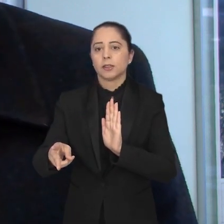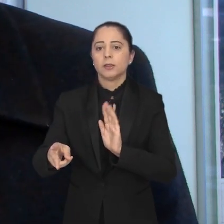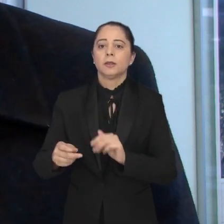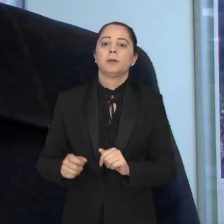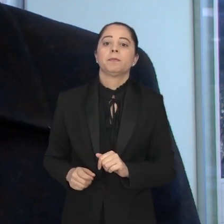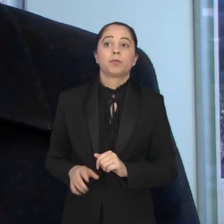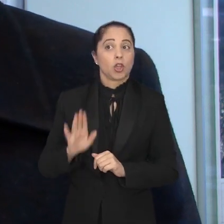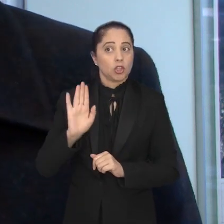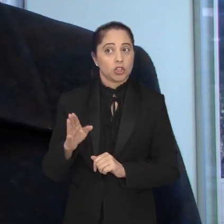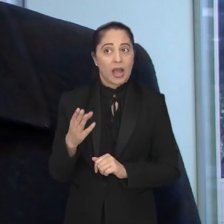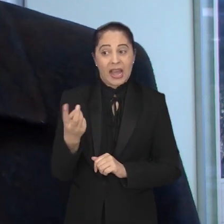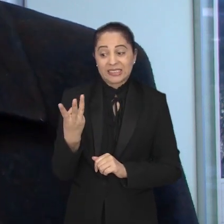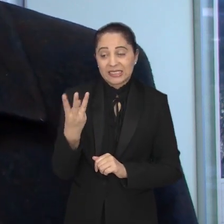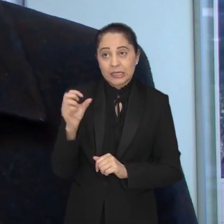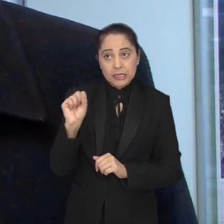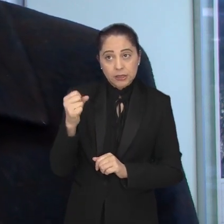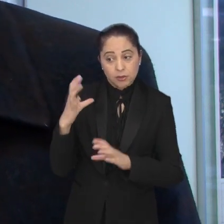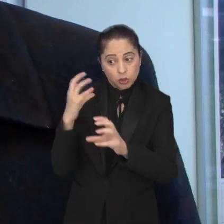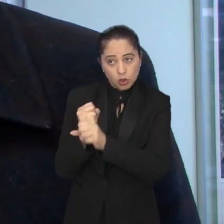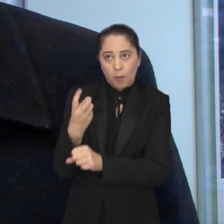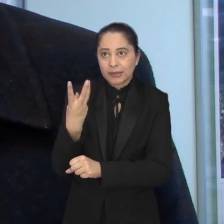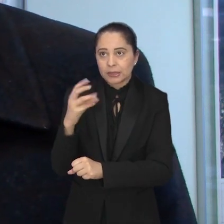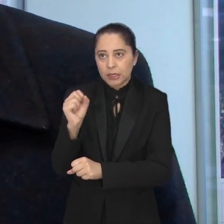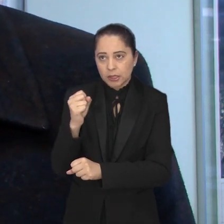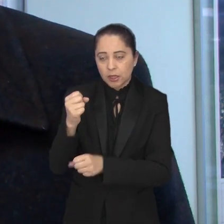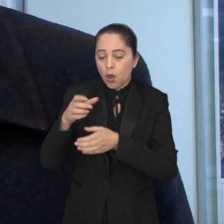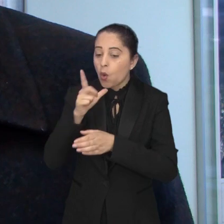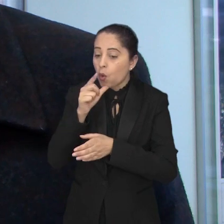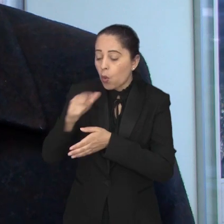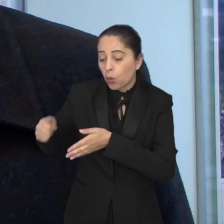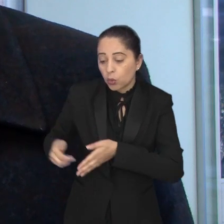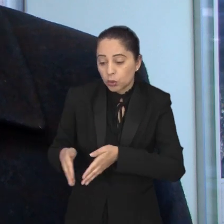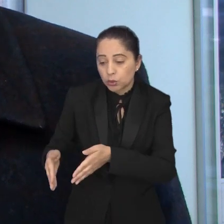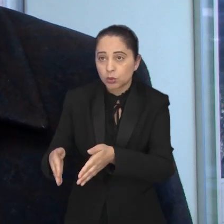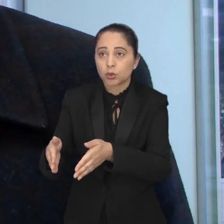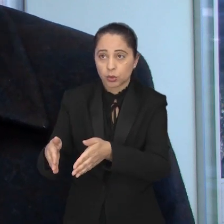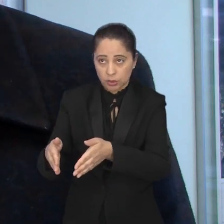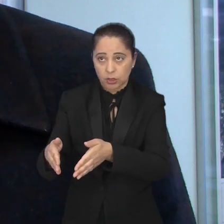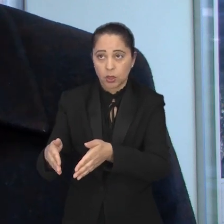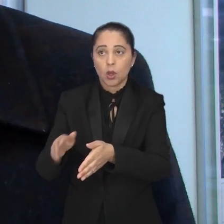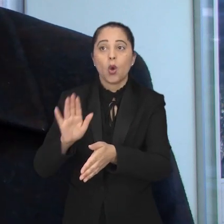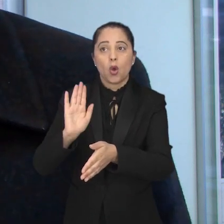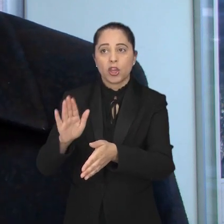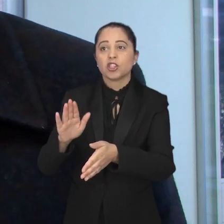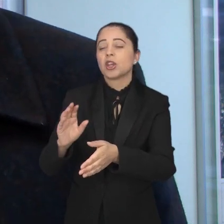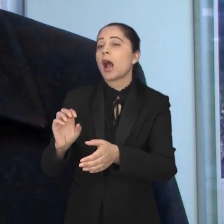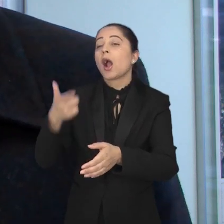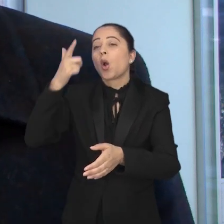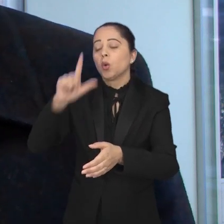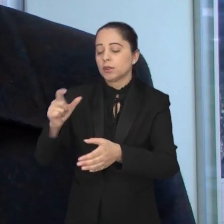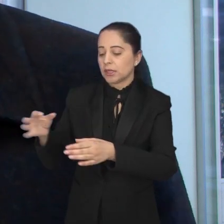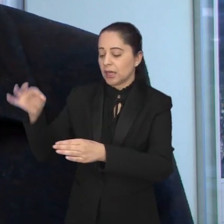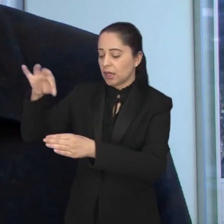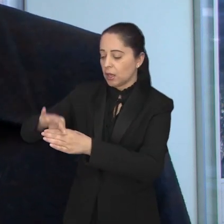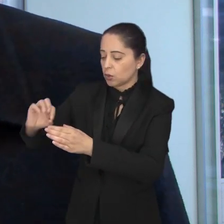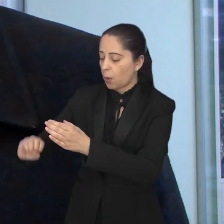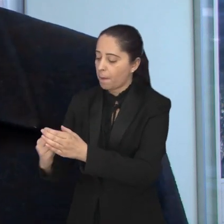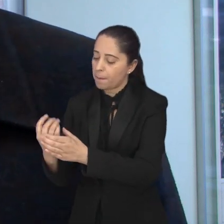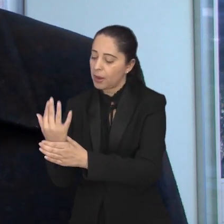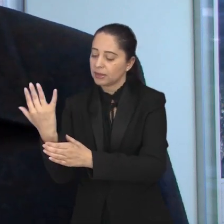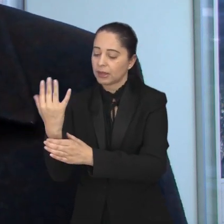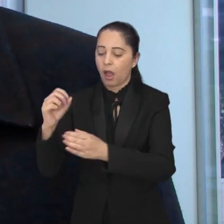E já são 38 nascentes que receberam perto de 50 mil mudas, então o trabalho